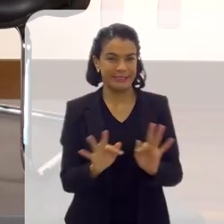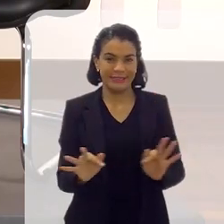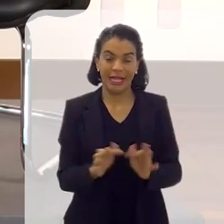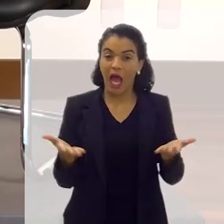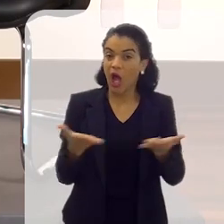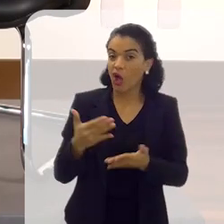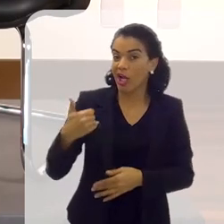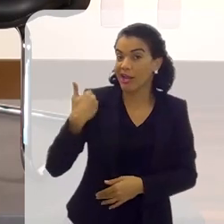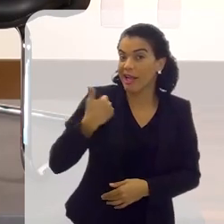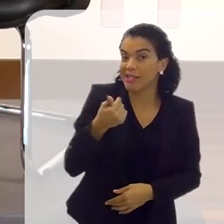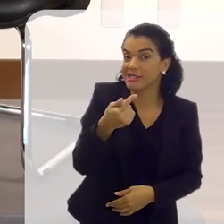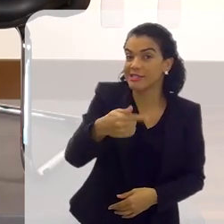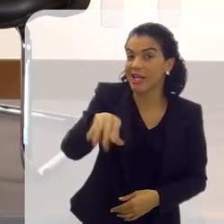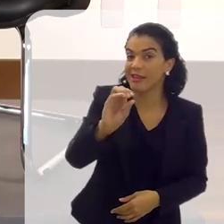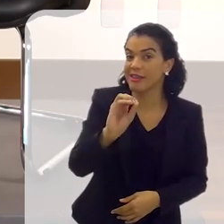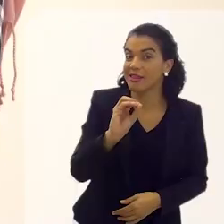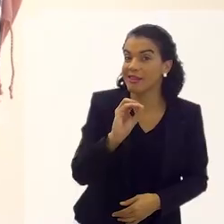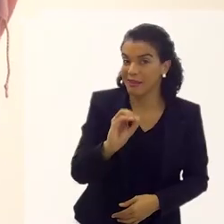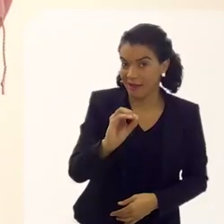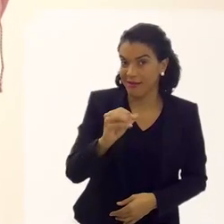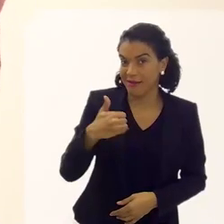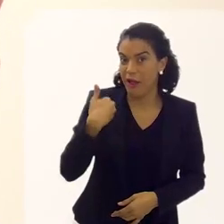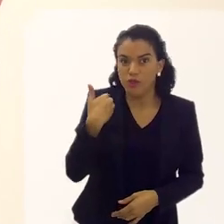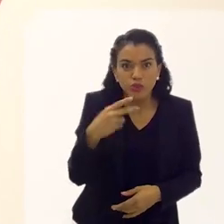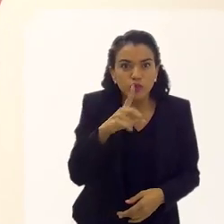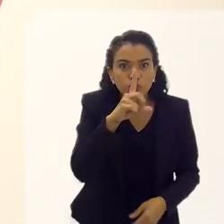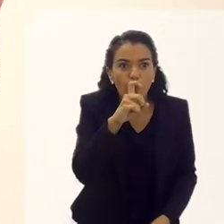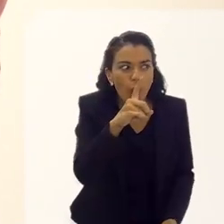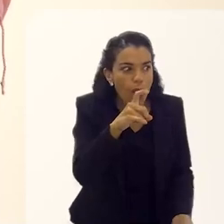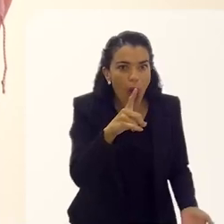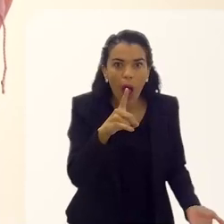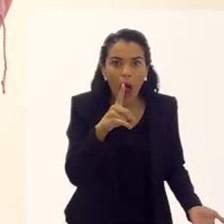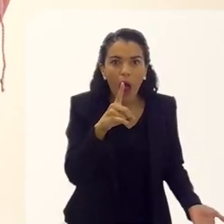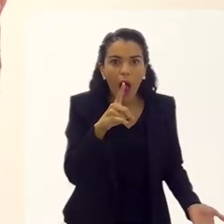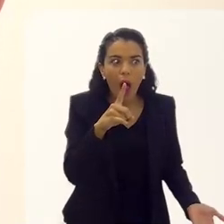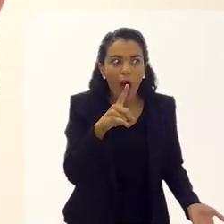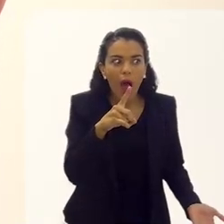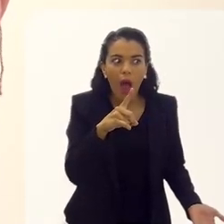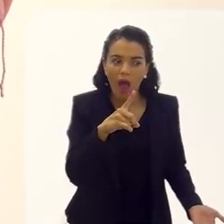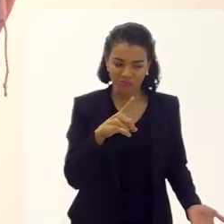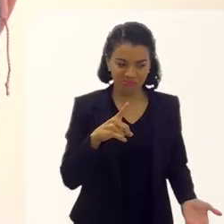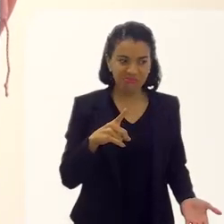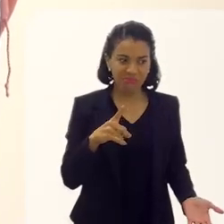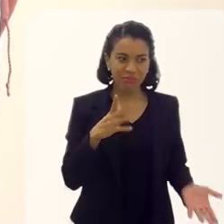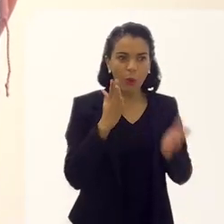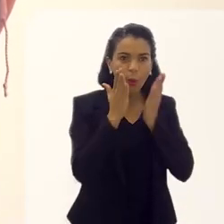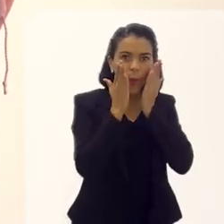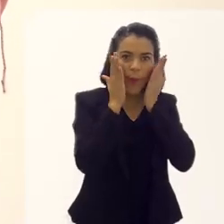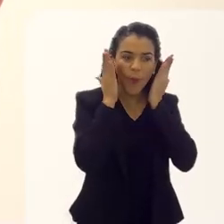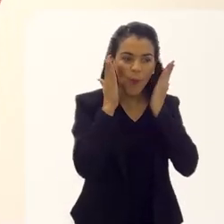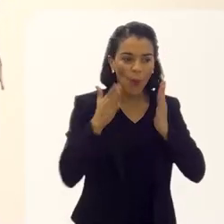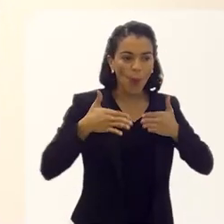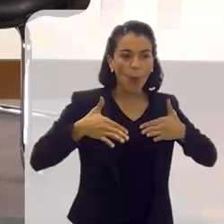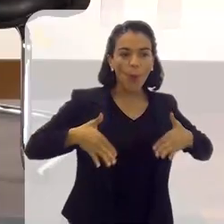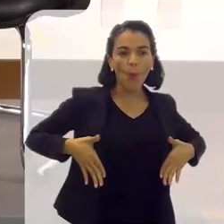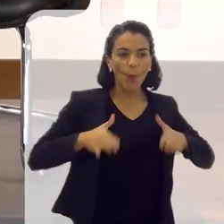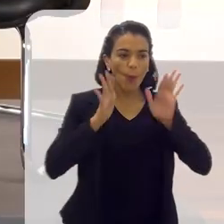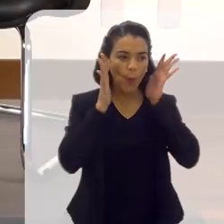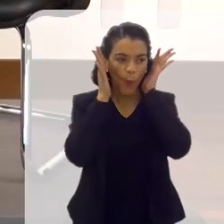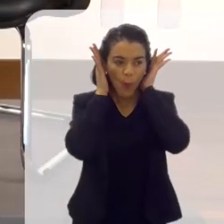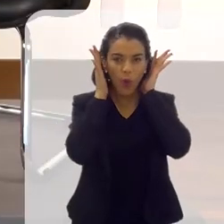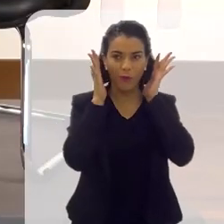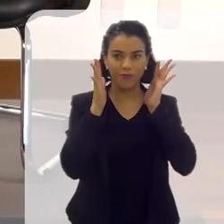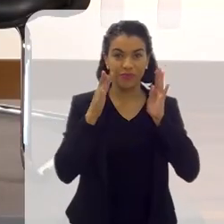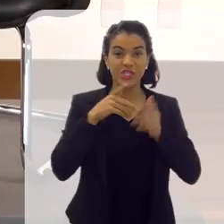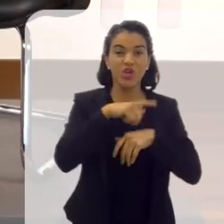completei esse ano 70 anos. Jura? É. E muito feliz. no formal, não é? Imagina,